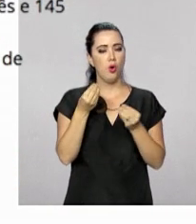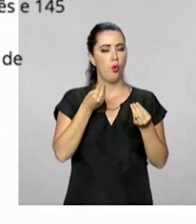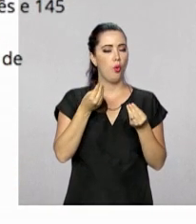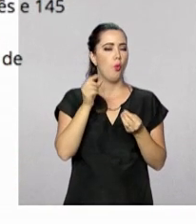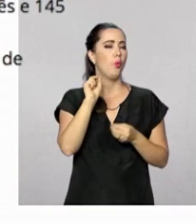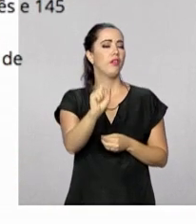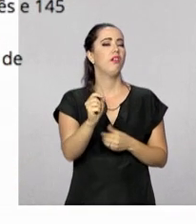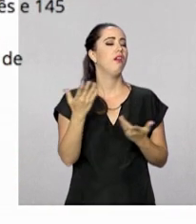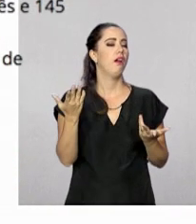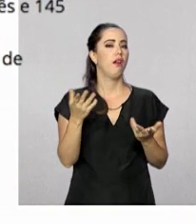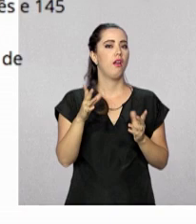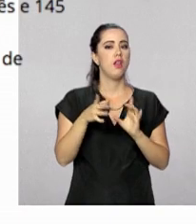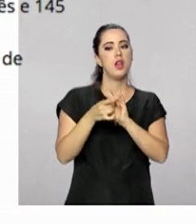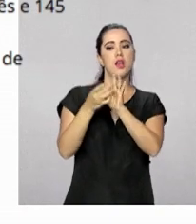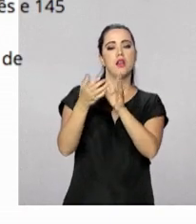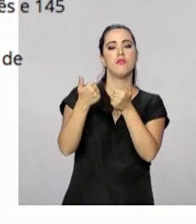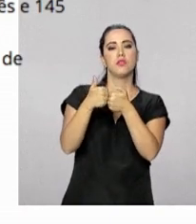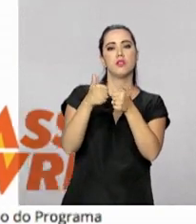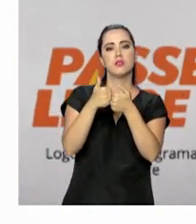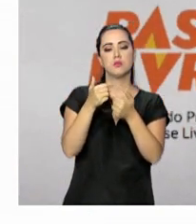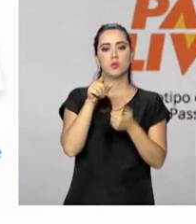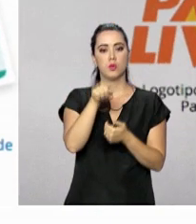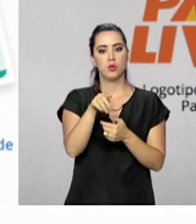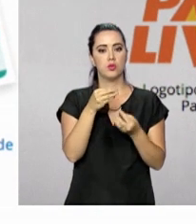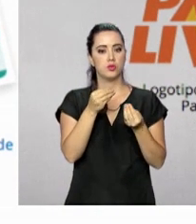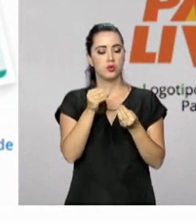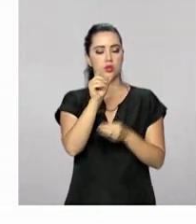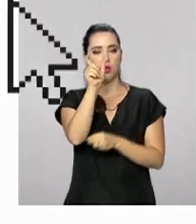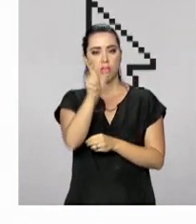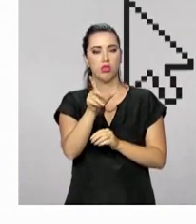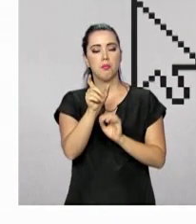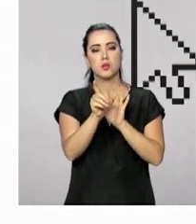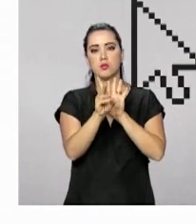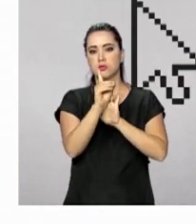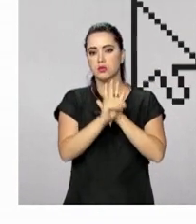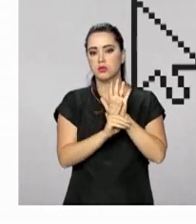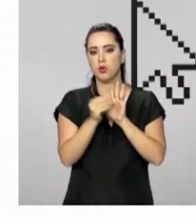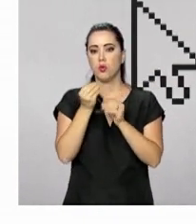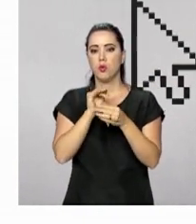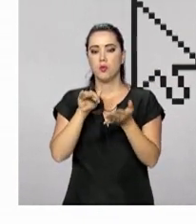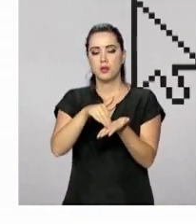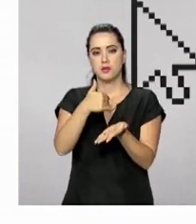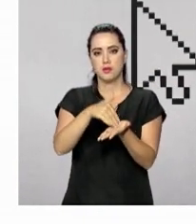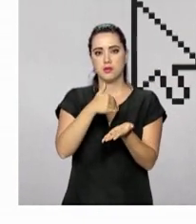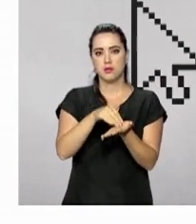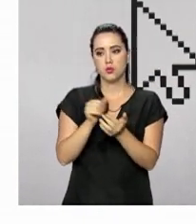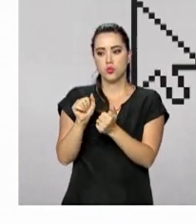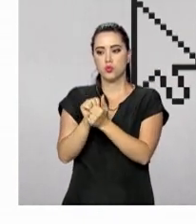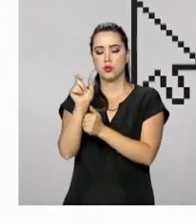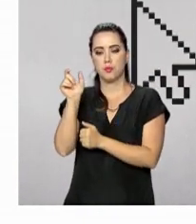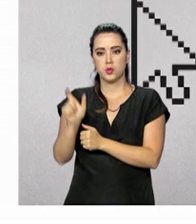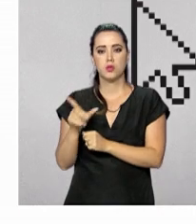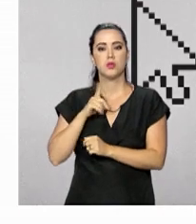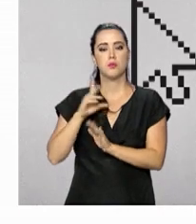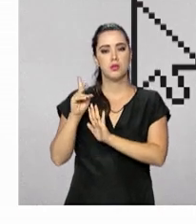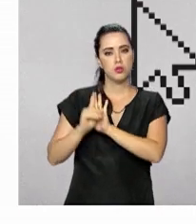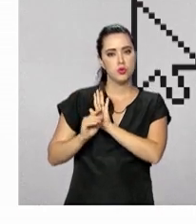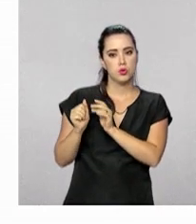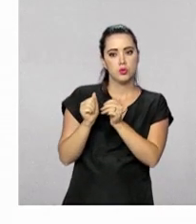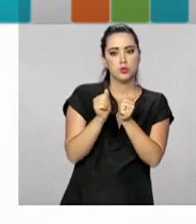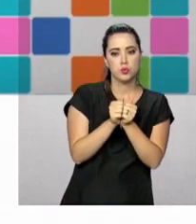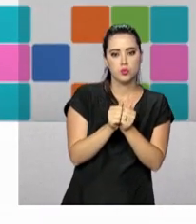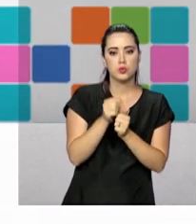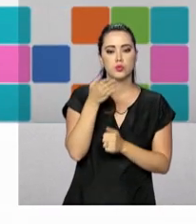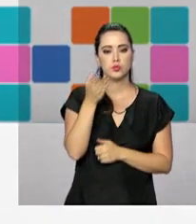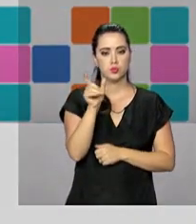explicam quem tem direito ao benefício. O portal mostra também como cadastrar um acompanhante que também tem direito à passagem